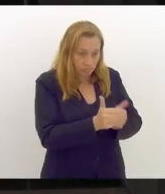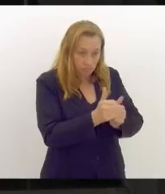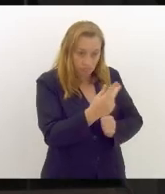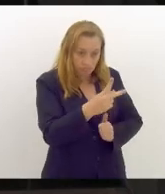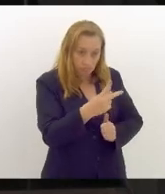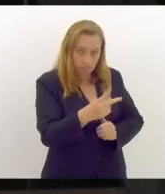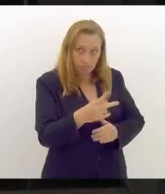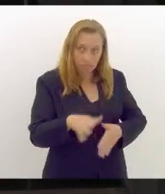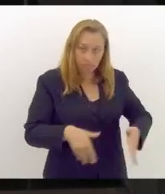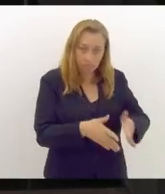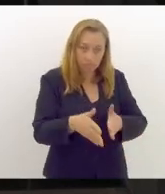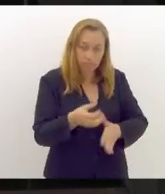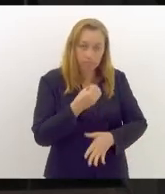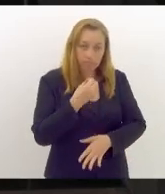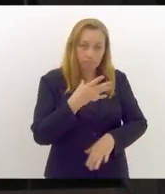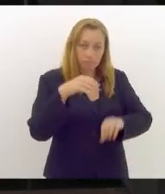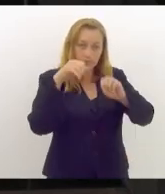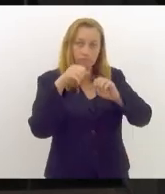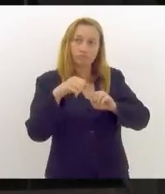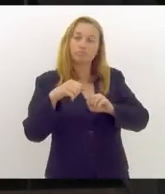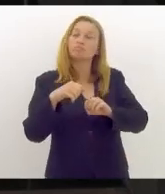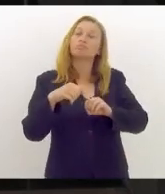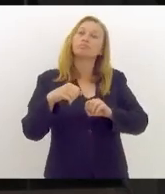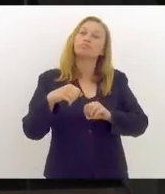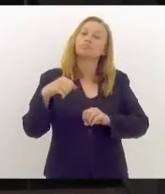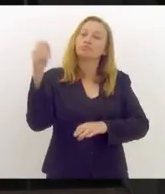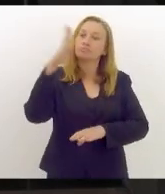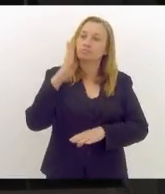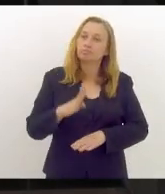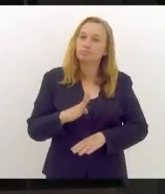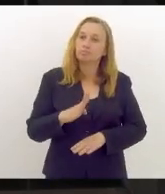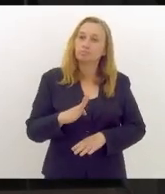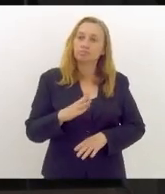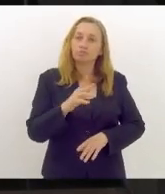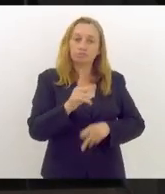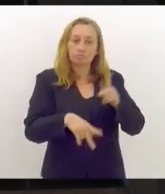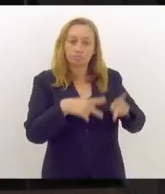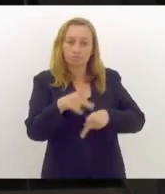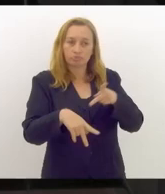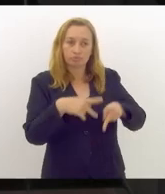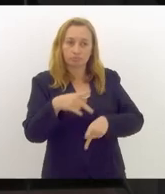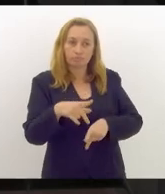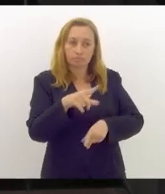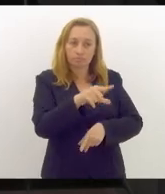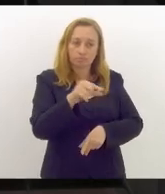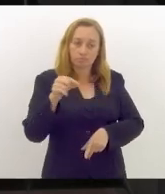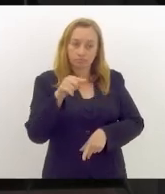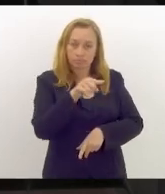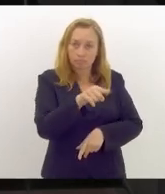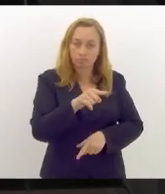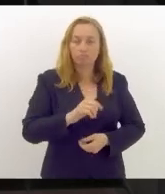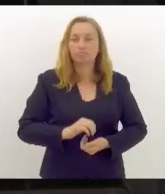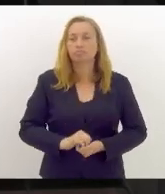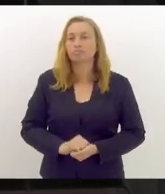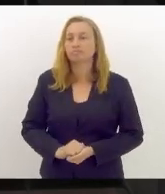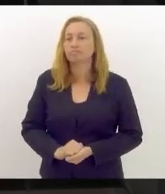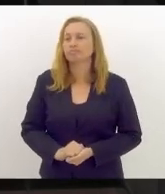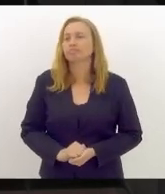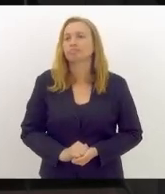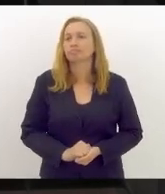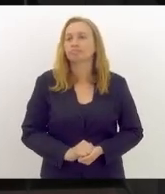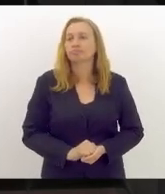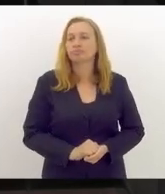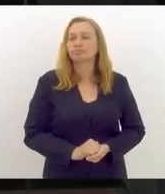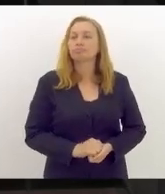faça o bem do Brasil, o povo escolheu e deu resultado nas urnas. Então, eu